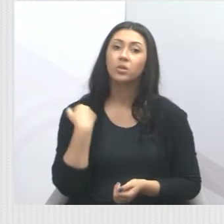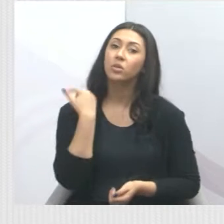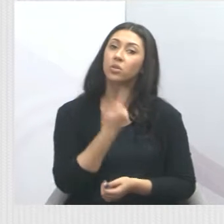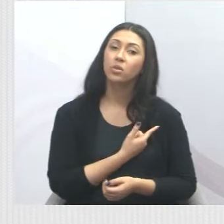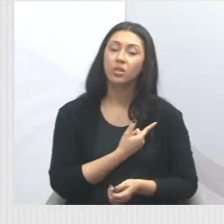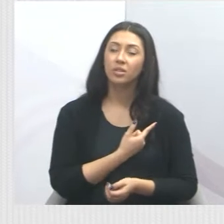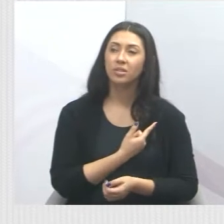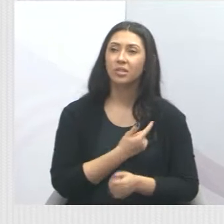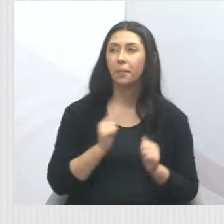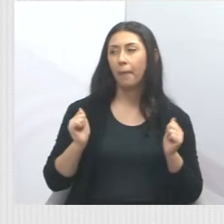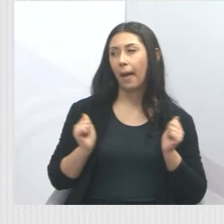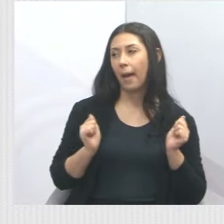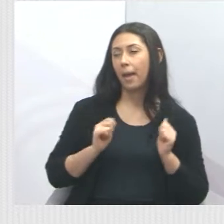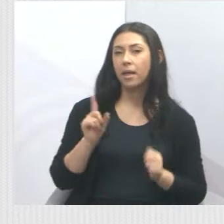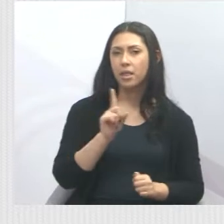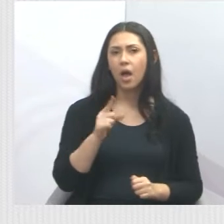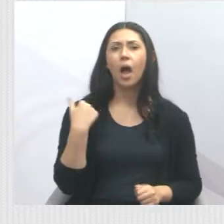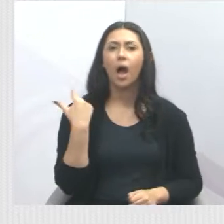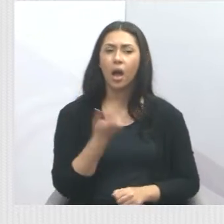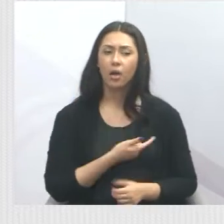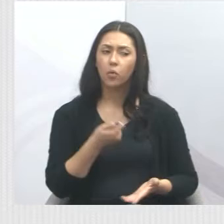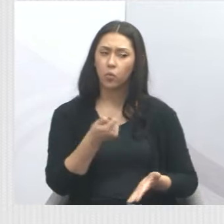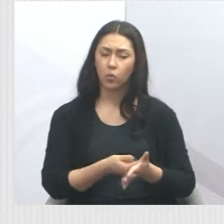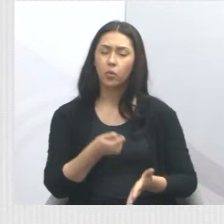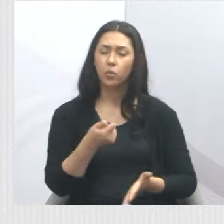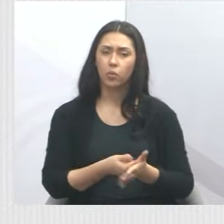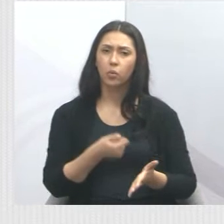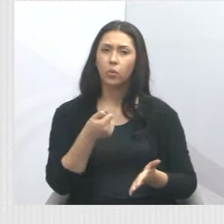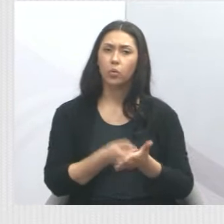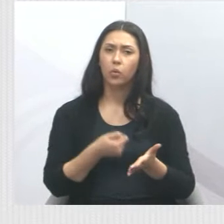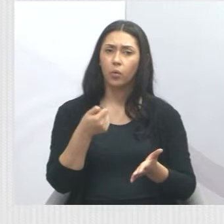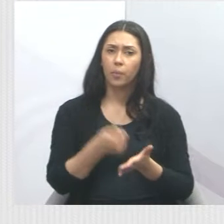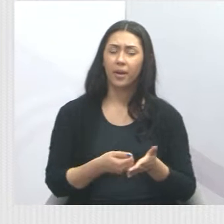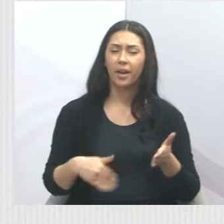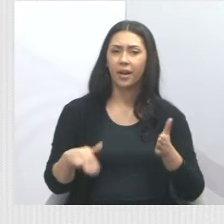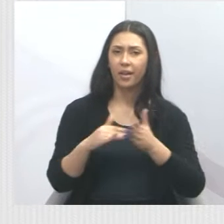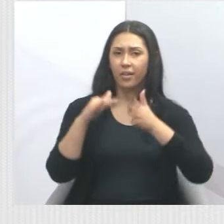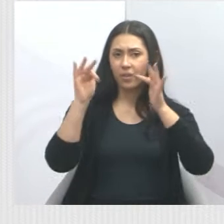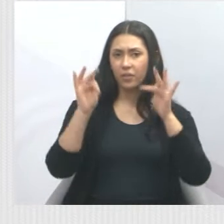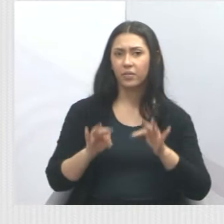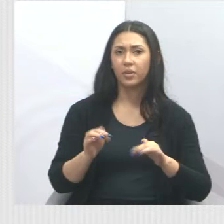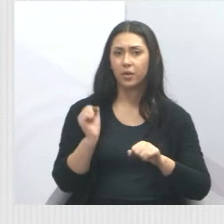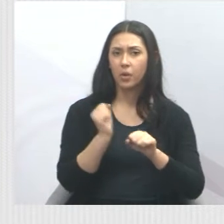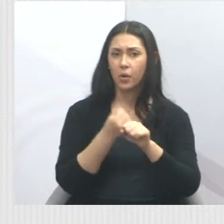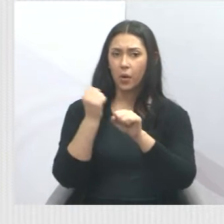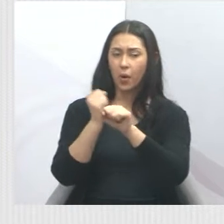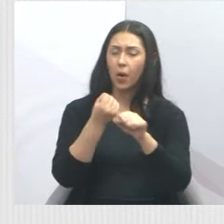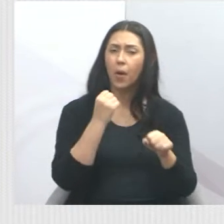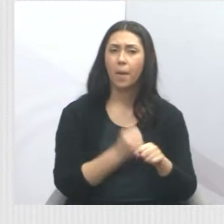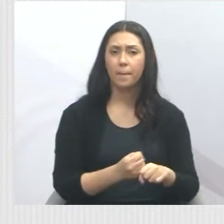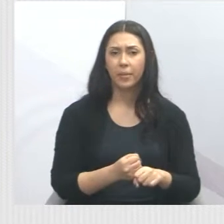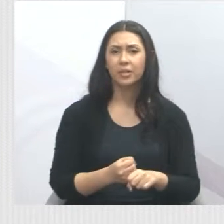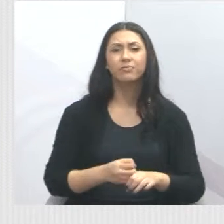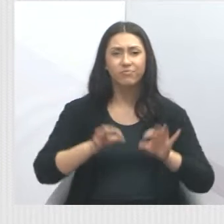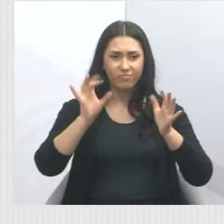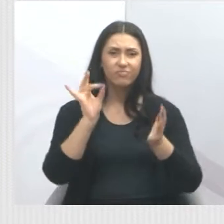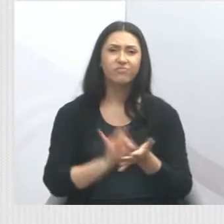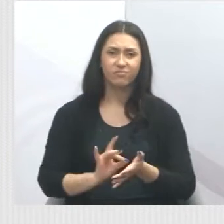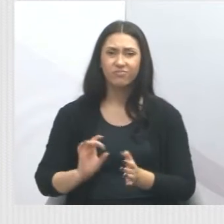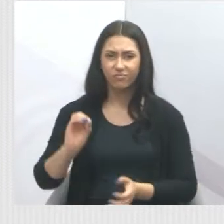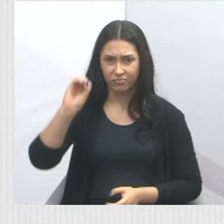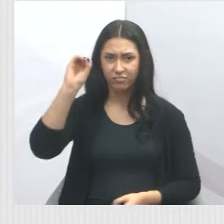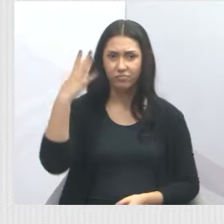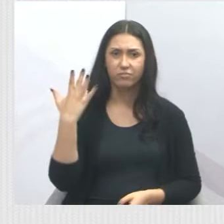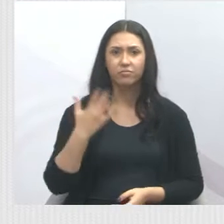nós não vamos sossegar, vamos cobrar até o fim para que essa obra efetivamente saia do